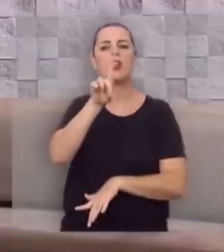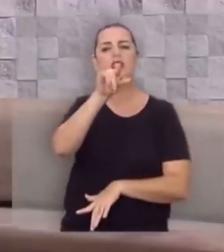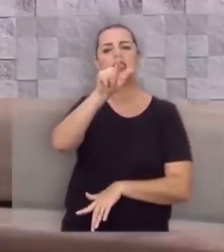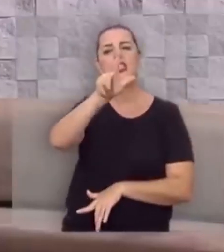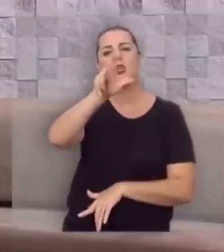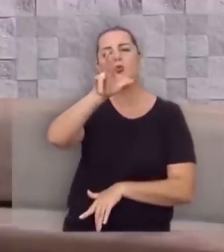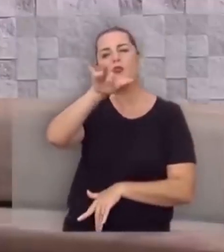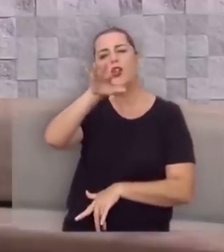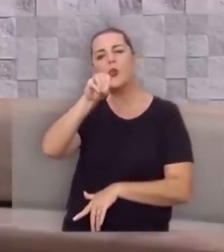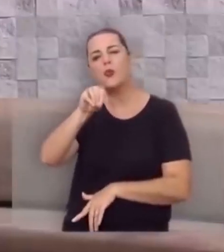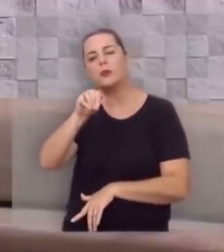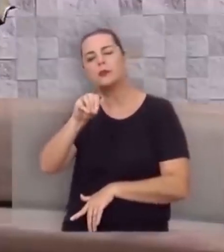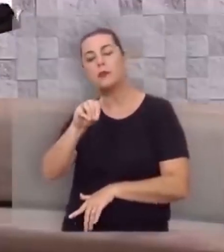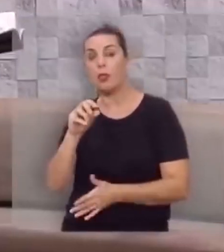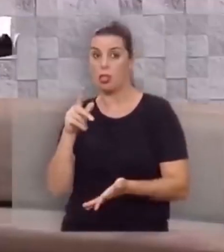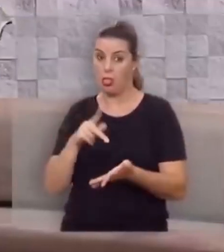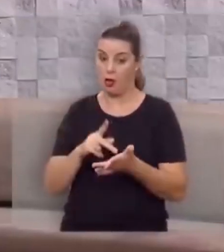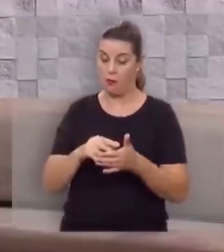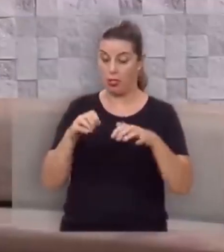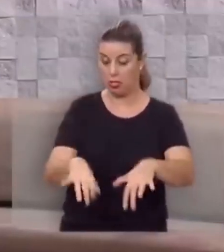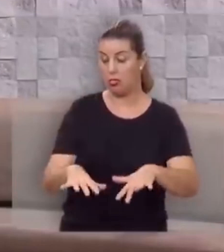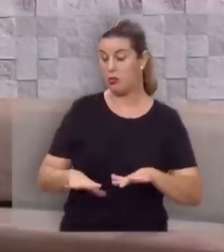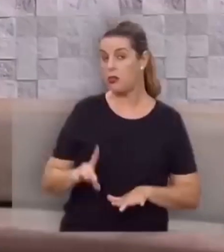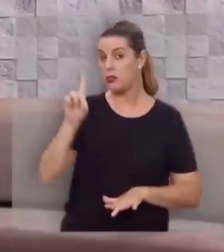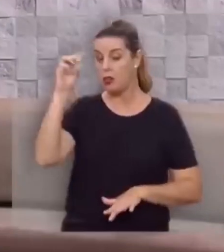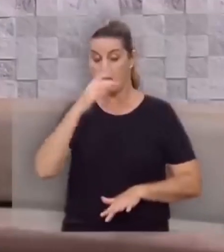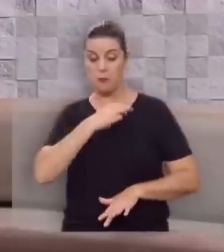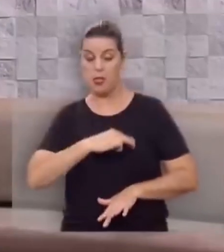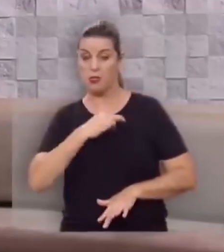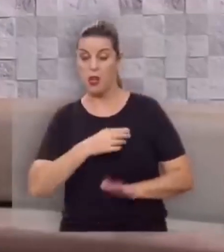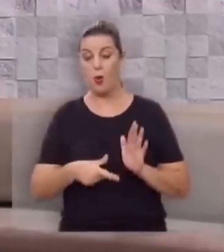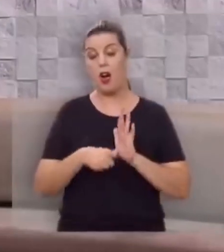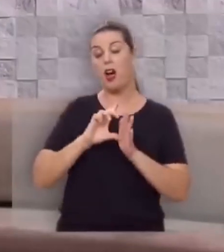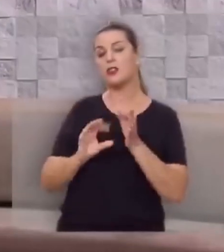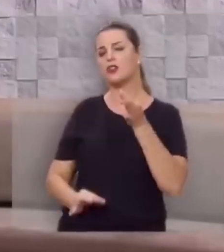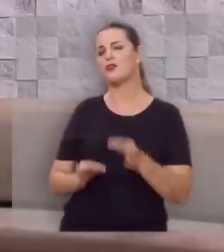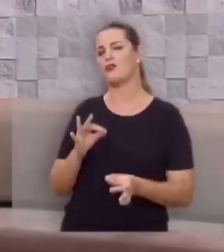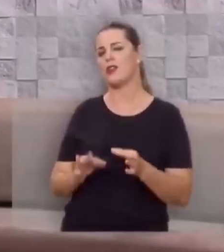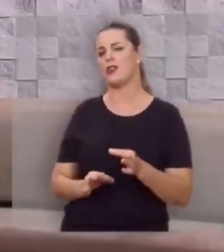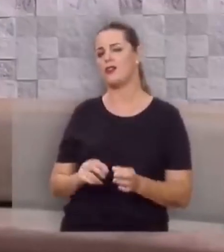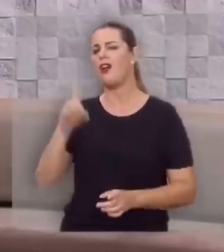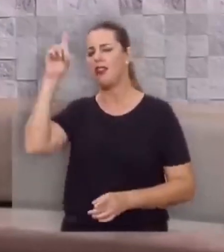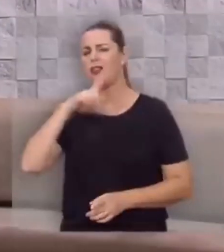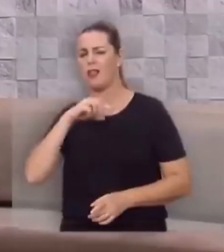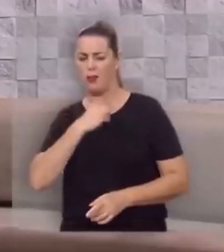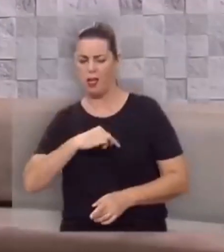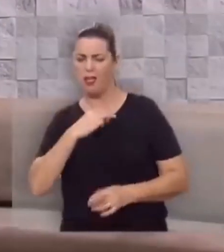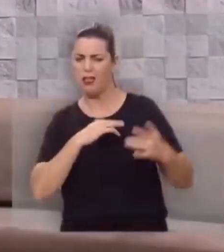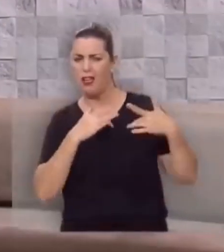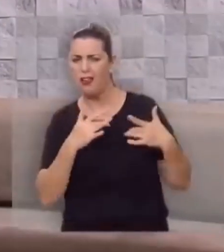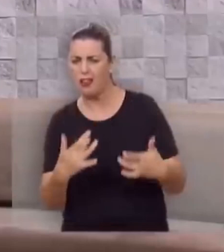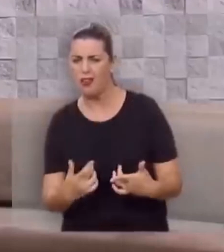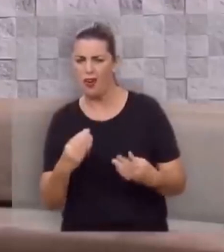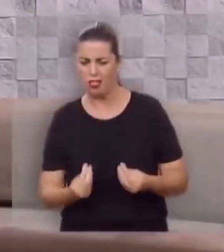Na verdade, no trono de Deus, a misericórdia precede o juízo. Deus é misericordioso, é por isso que ele dá